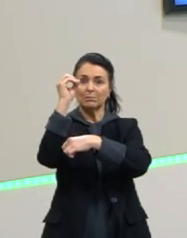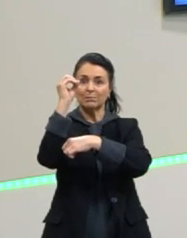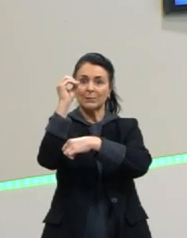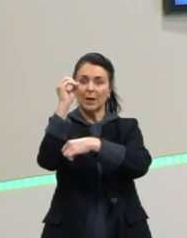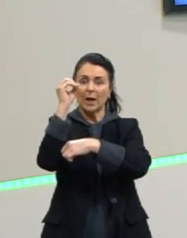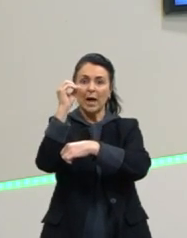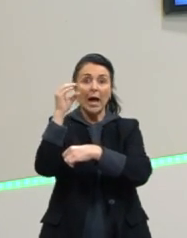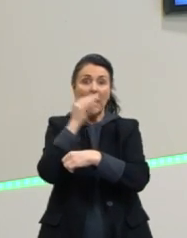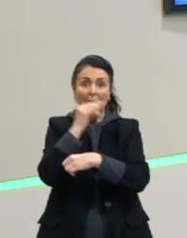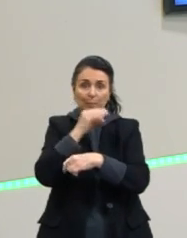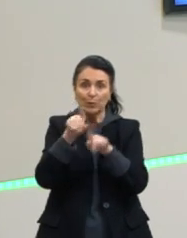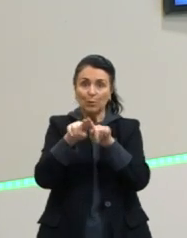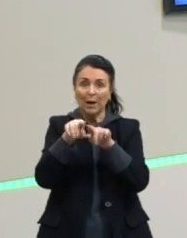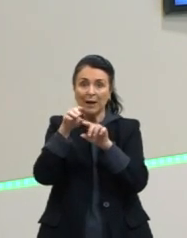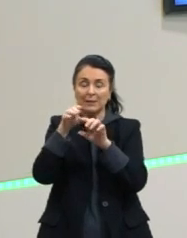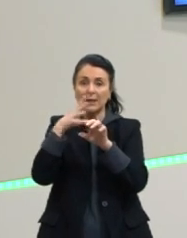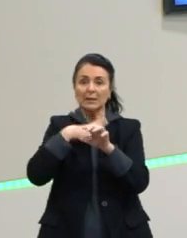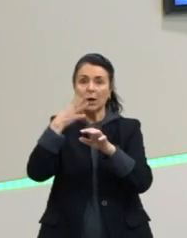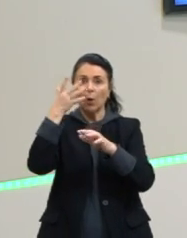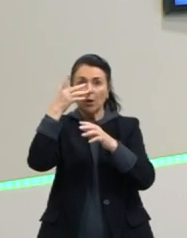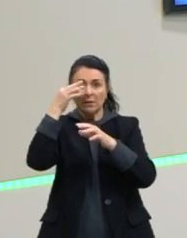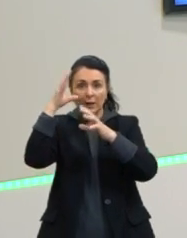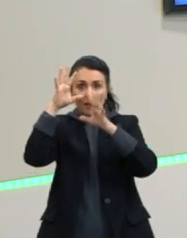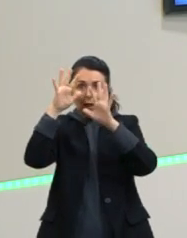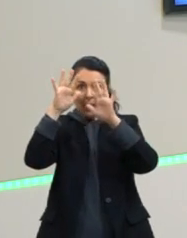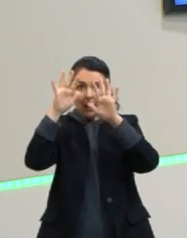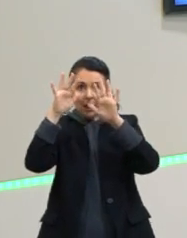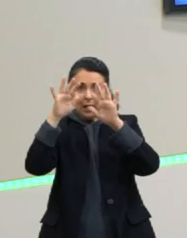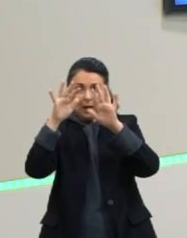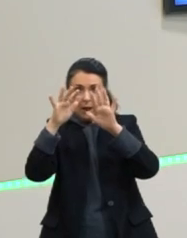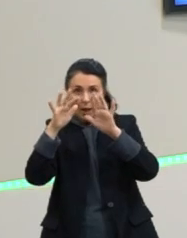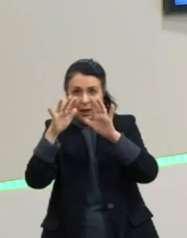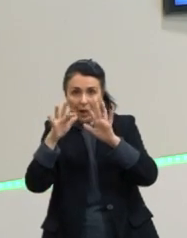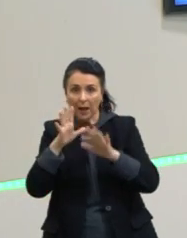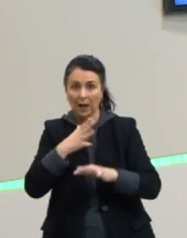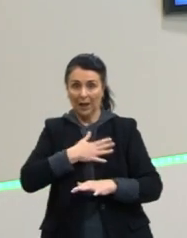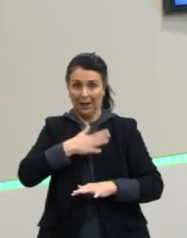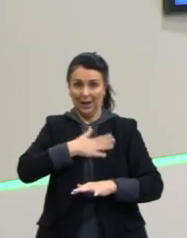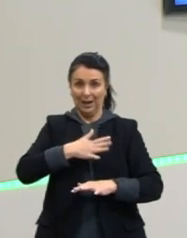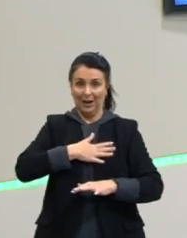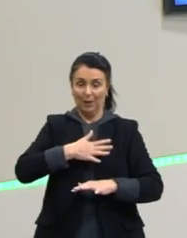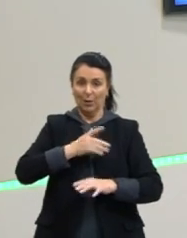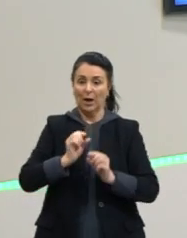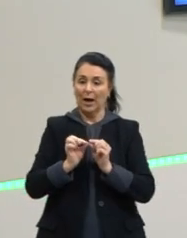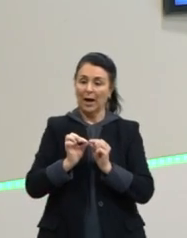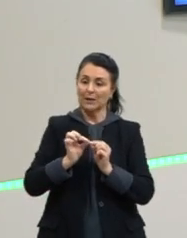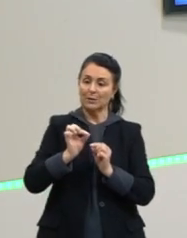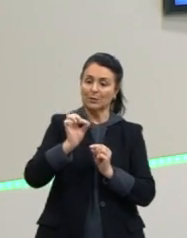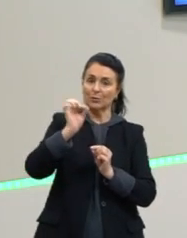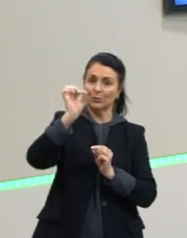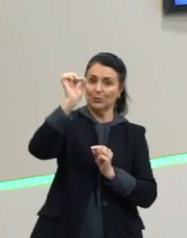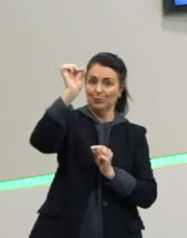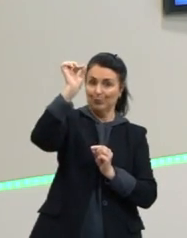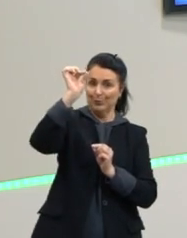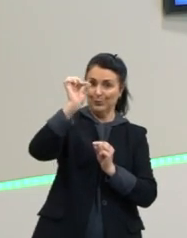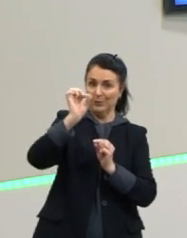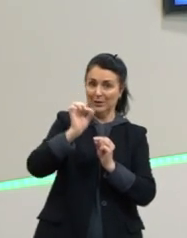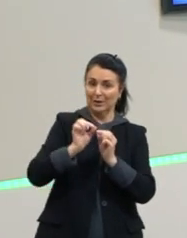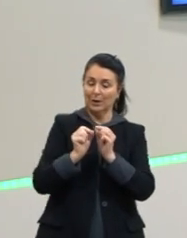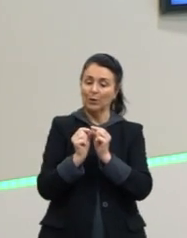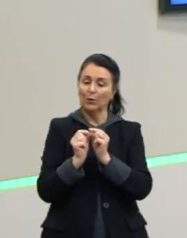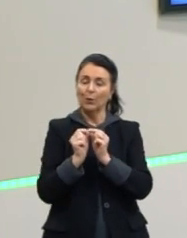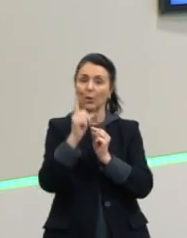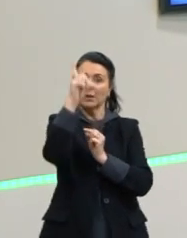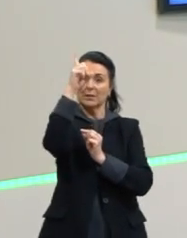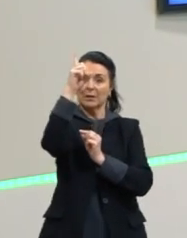a gente conseguiria ver, e depois ele começa a cair novamente, tá? Então, a subida, a gente chama de lançamento